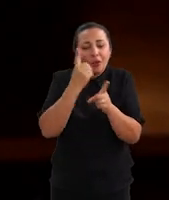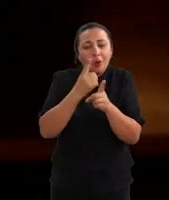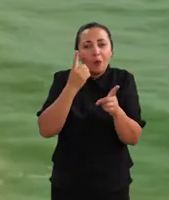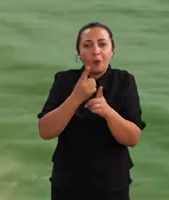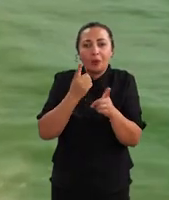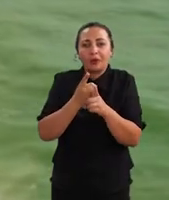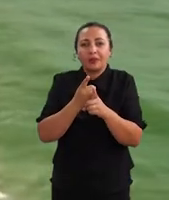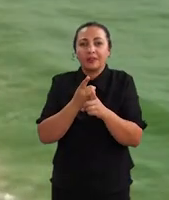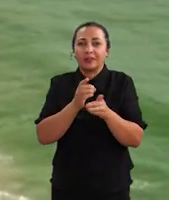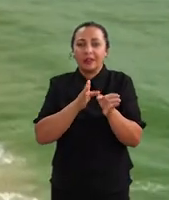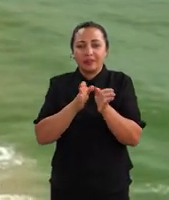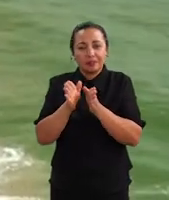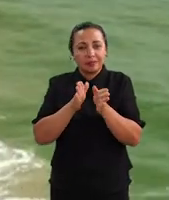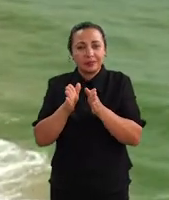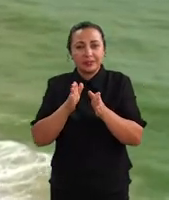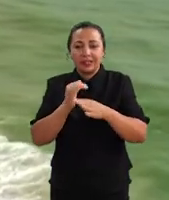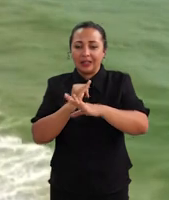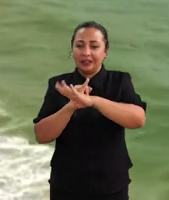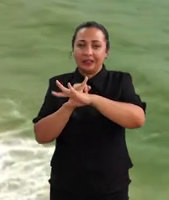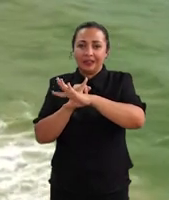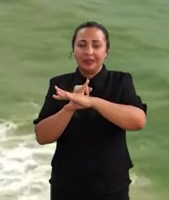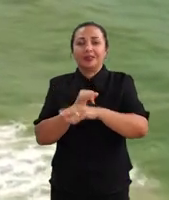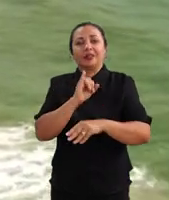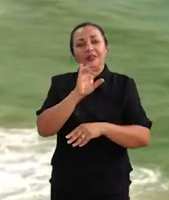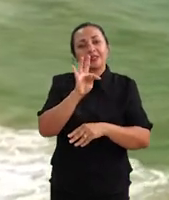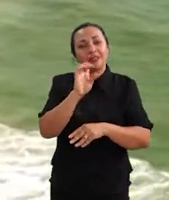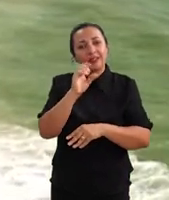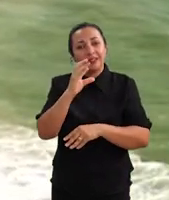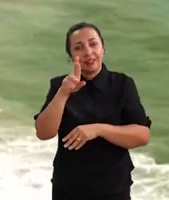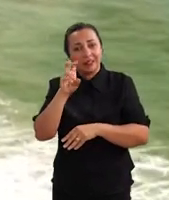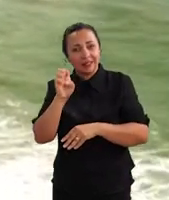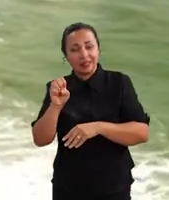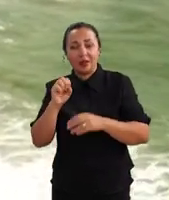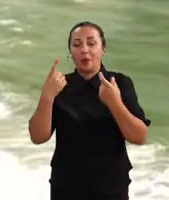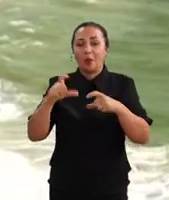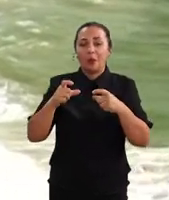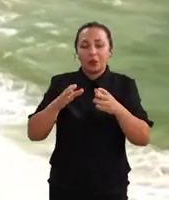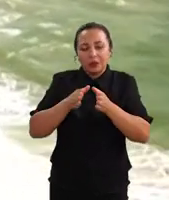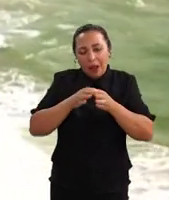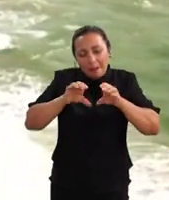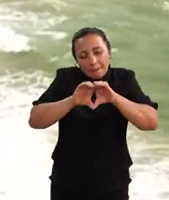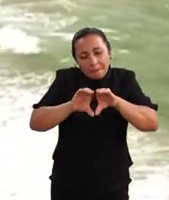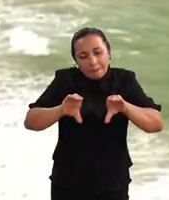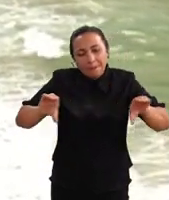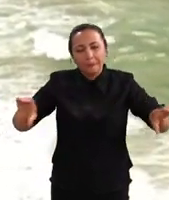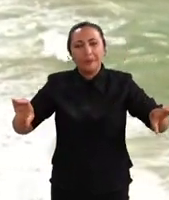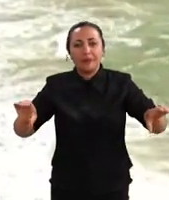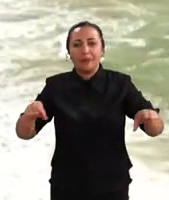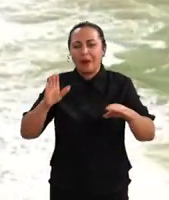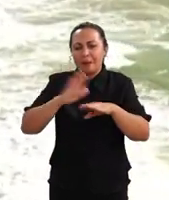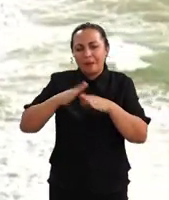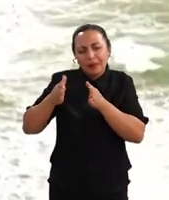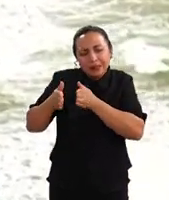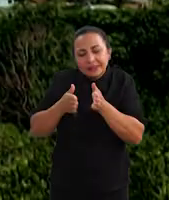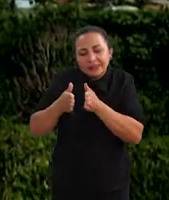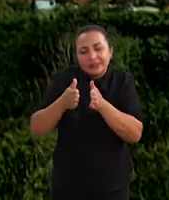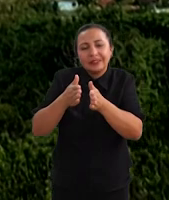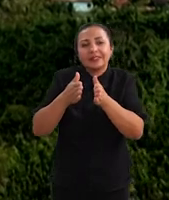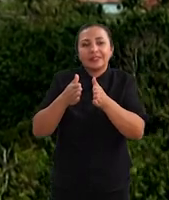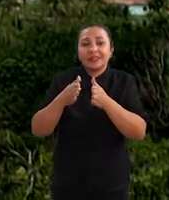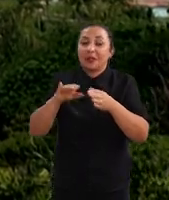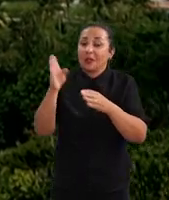na região de Ilhéus e Itacaré, onde a plataforma continental é mais estreita em toda a costa do Brasil.